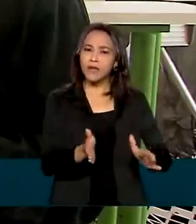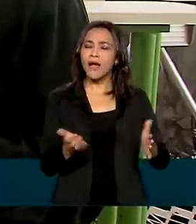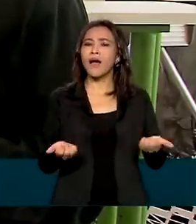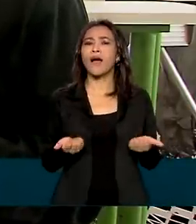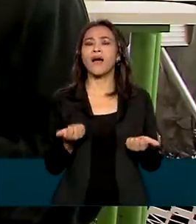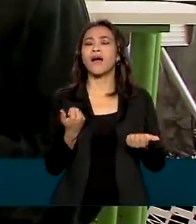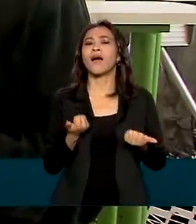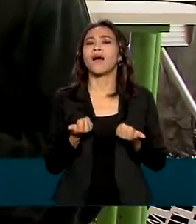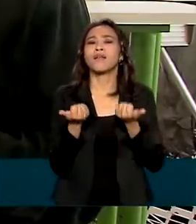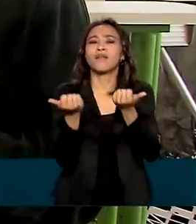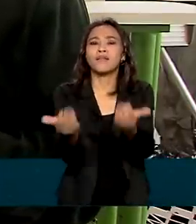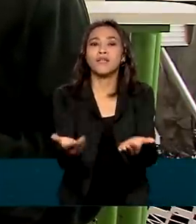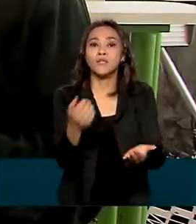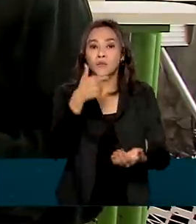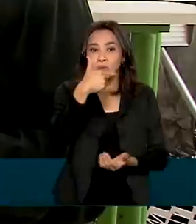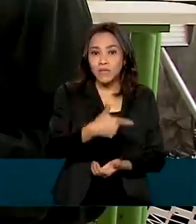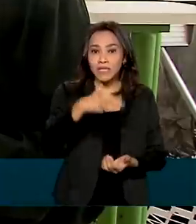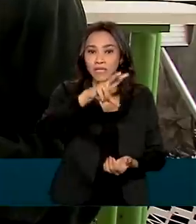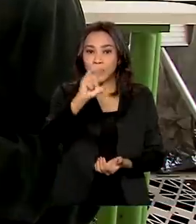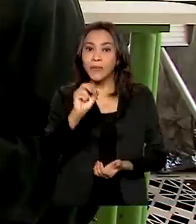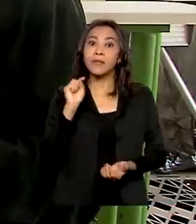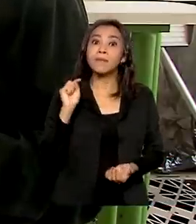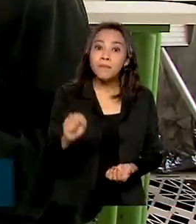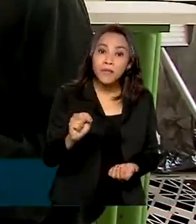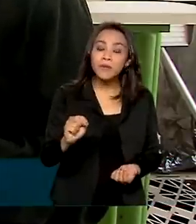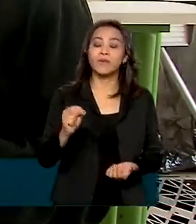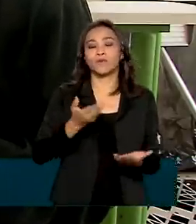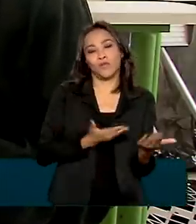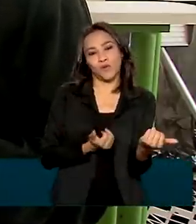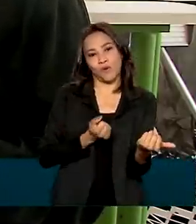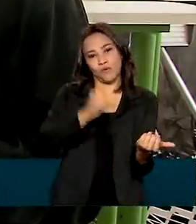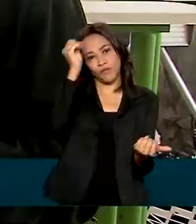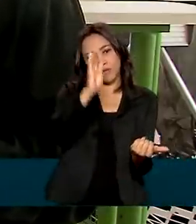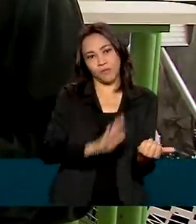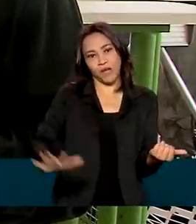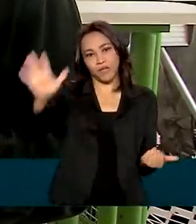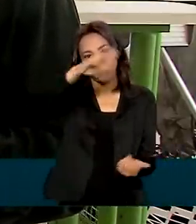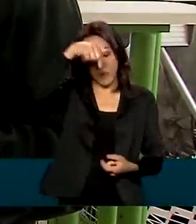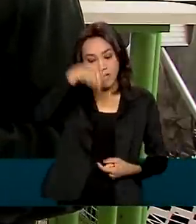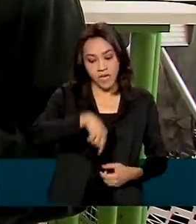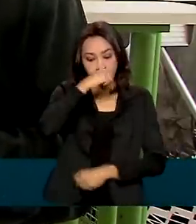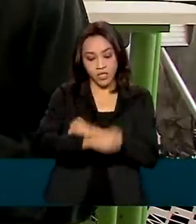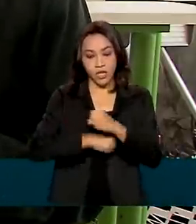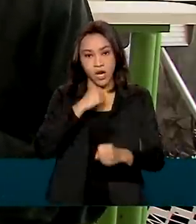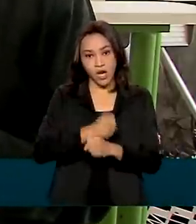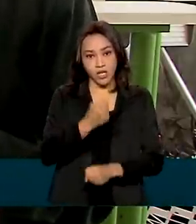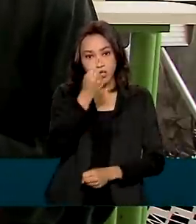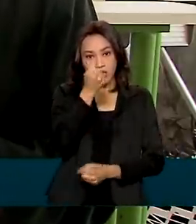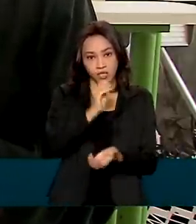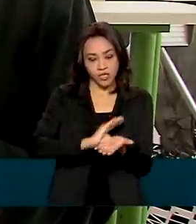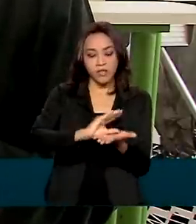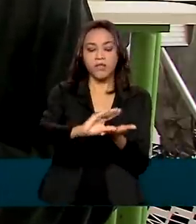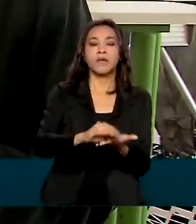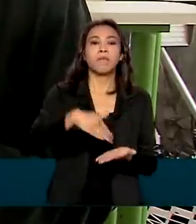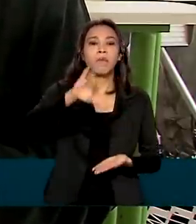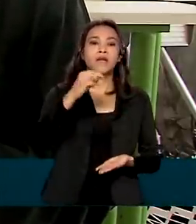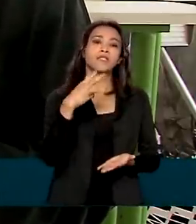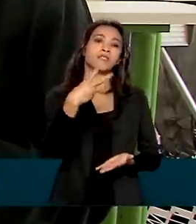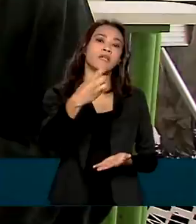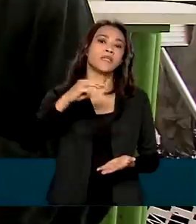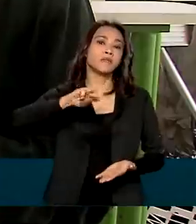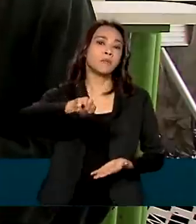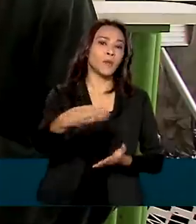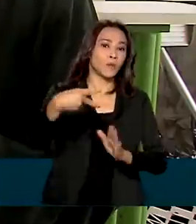255 mil jovens em todo o país. E só este ano já foram investidos mais de 3 milhões de reais no